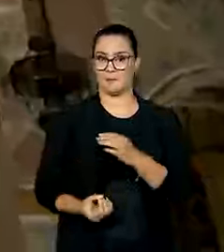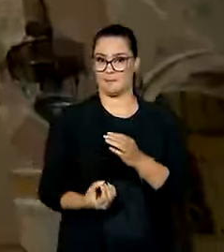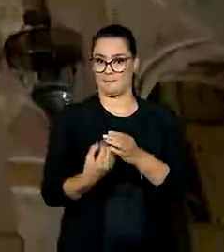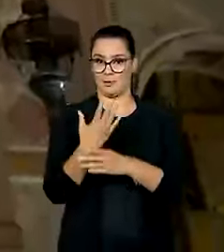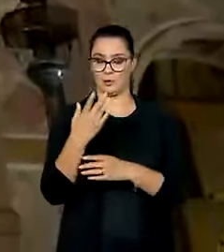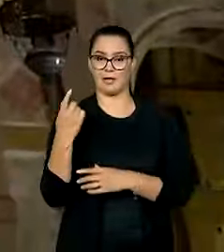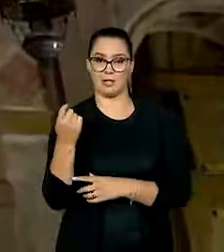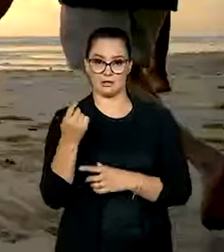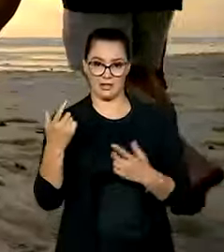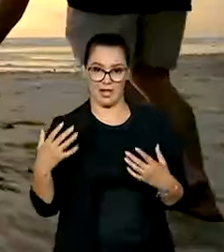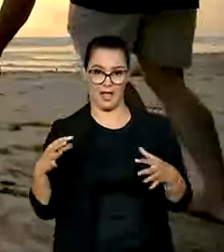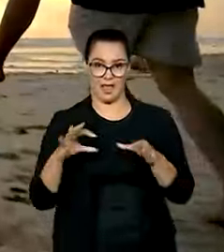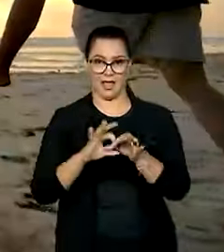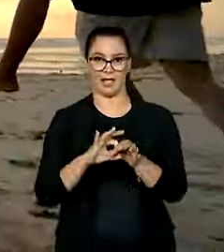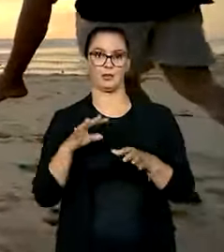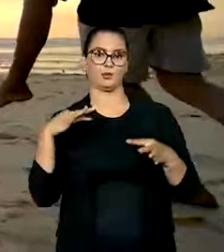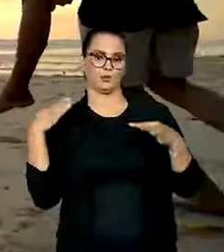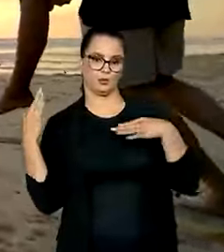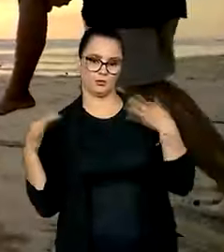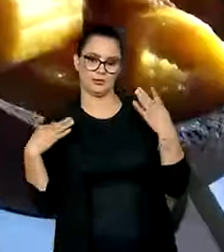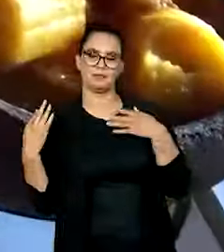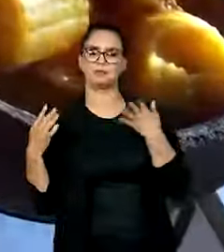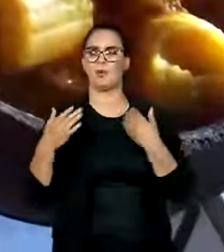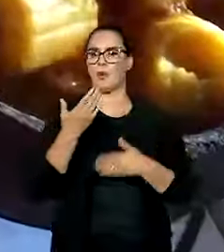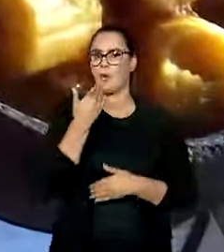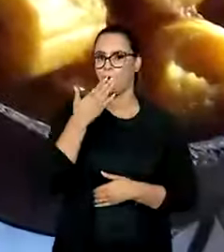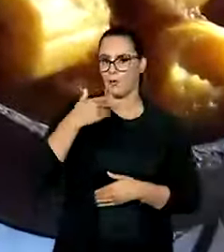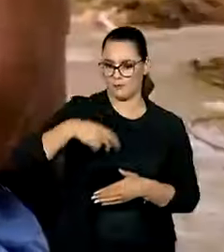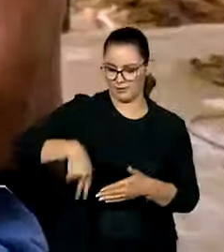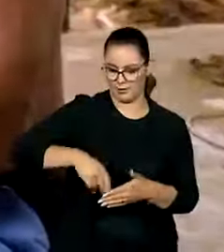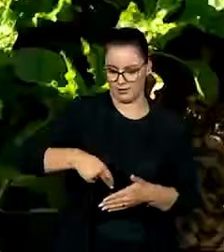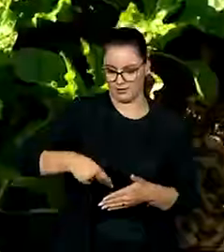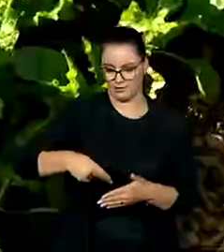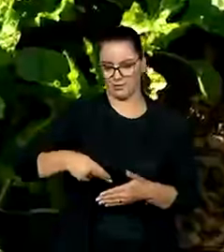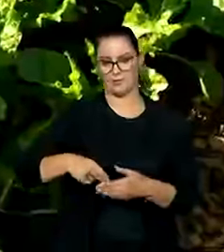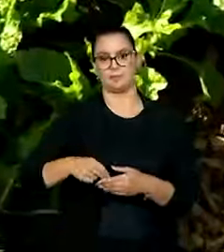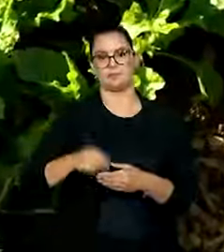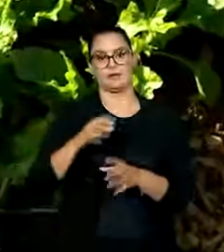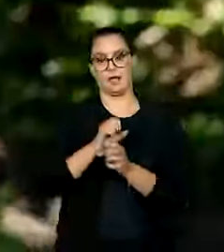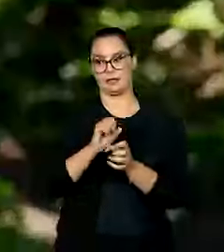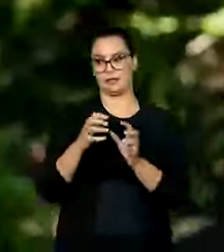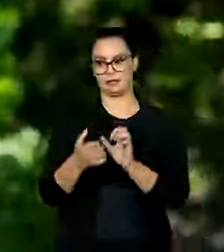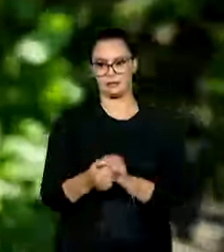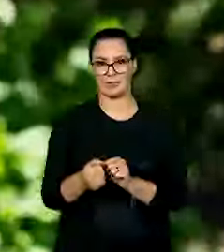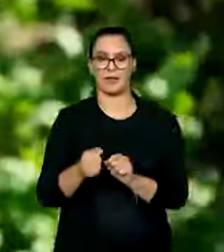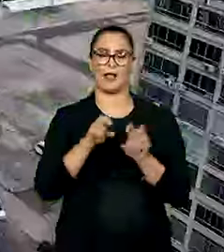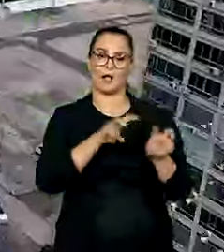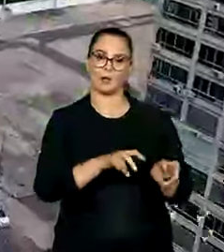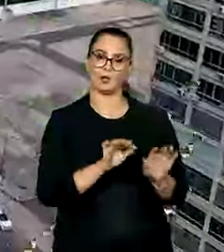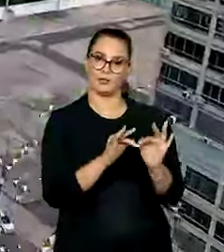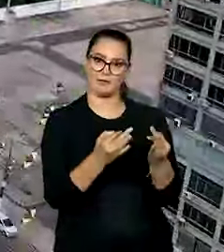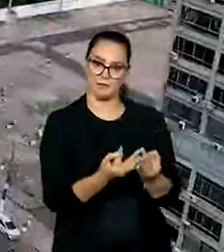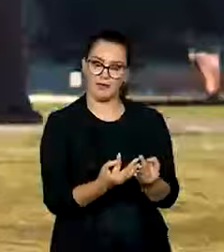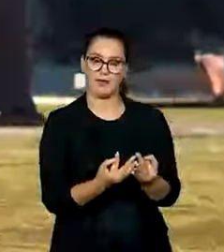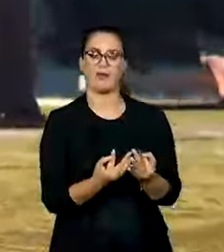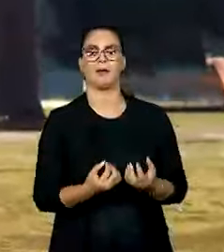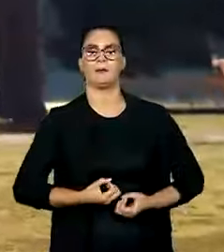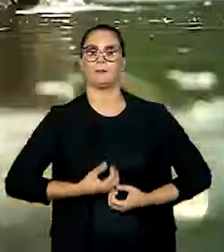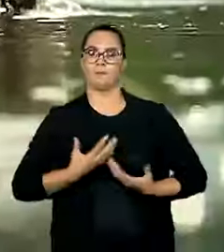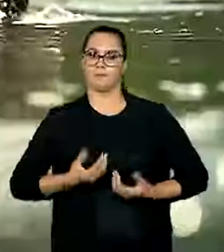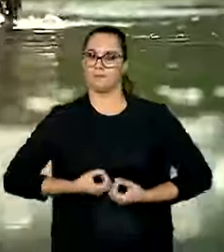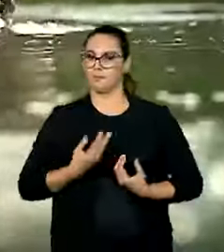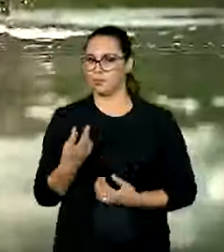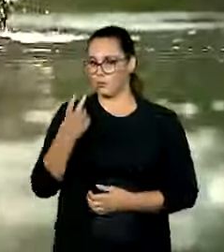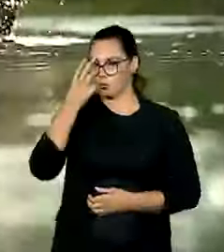associada ao turismo, como gastronomia, artesanato, agricultura familiar e manifestações